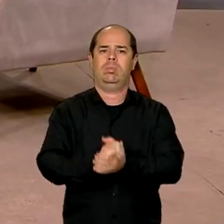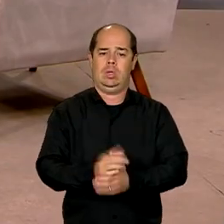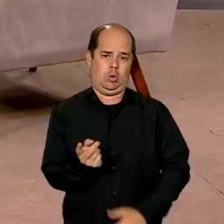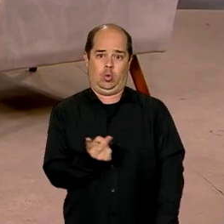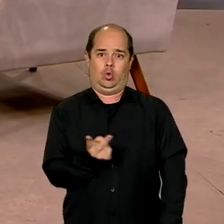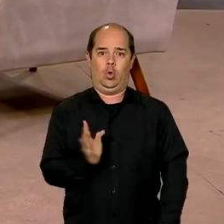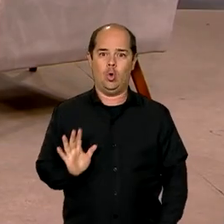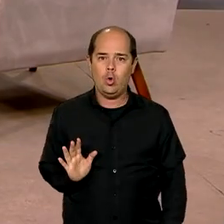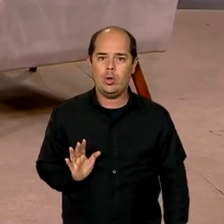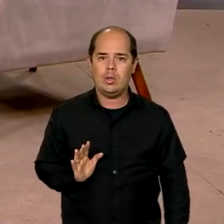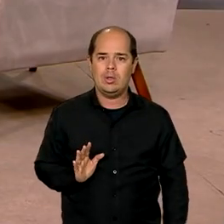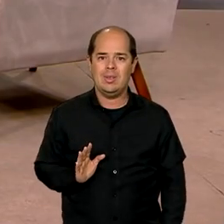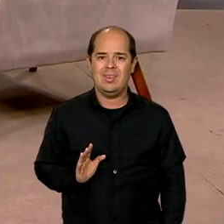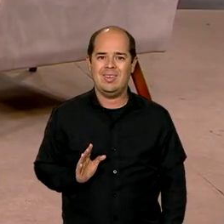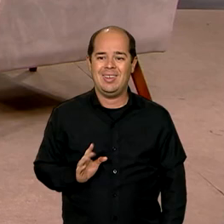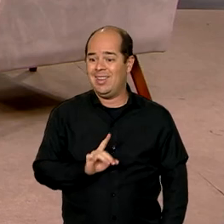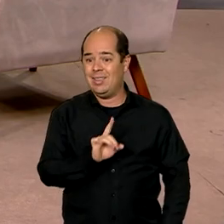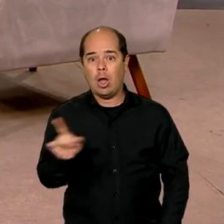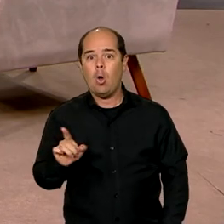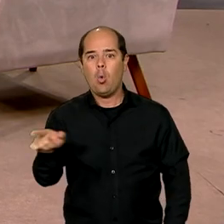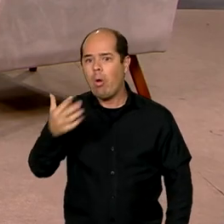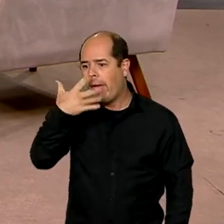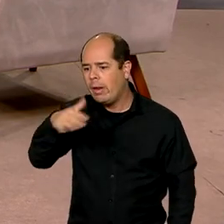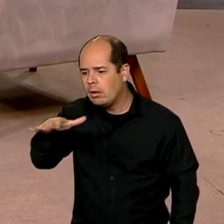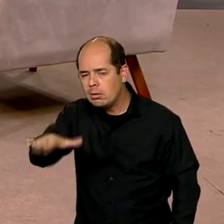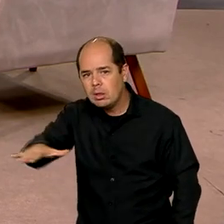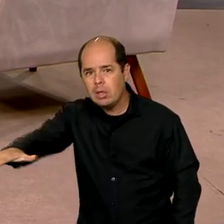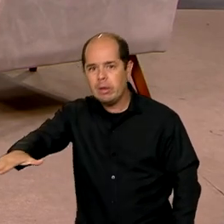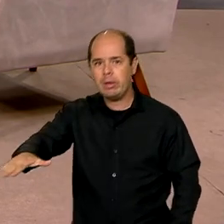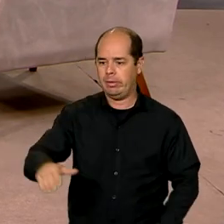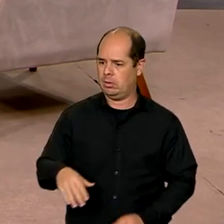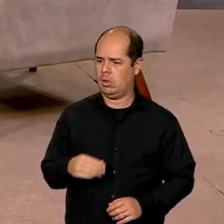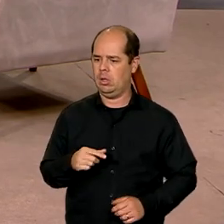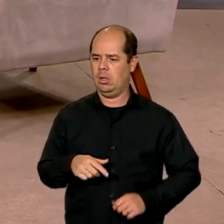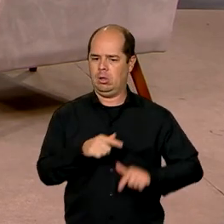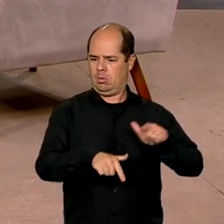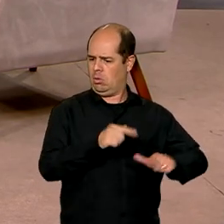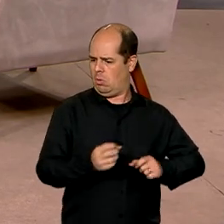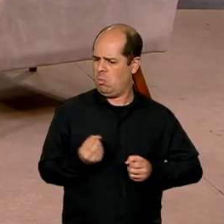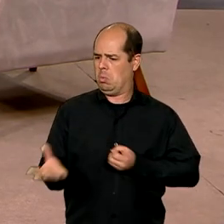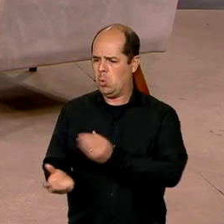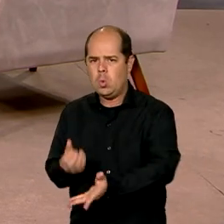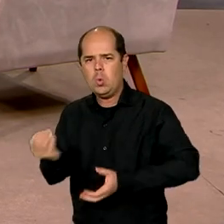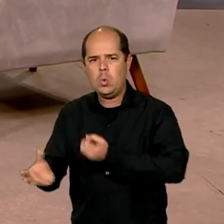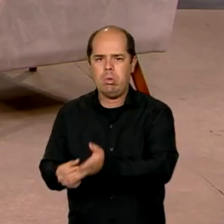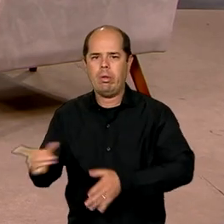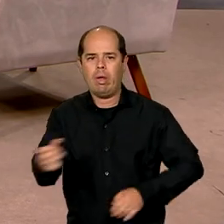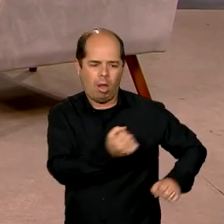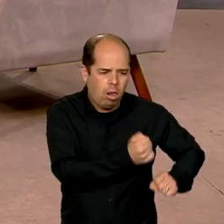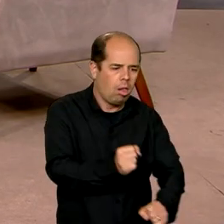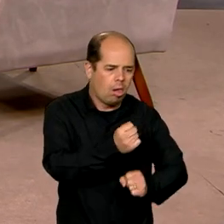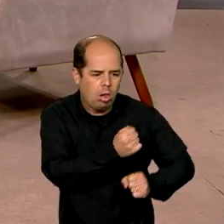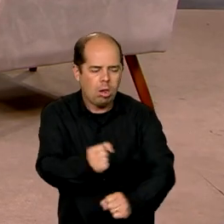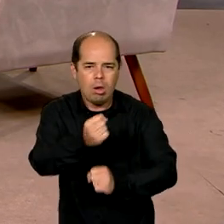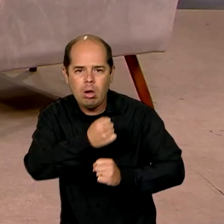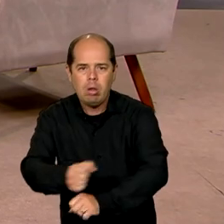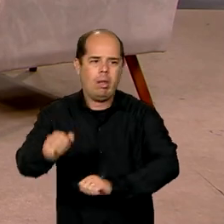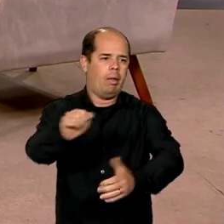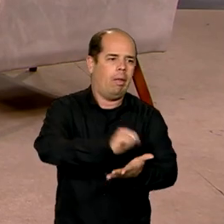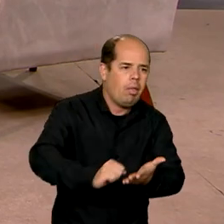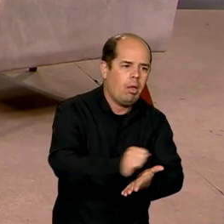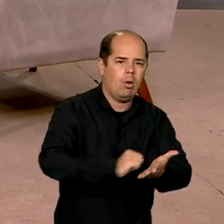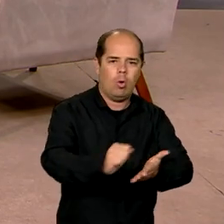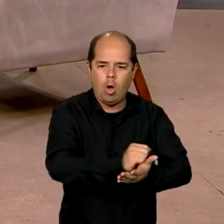A disciplina de uma criança, ela não se mede por ensinar a lavar a louça ou varrer a casa ou passar o aspirador. Ela pode se